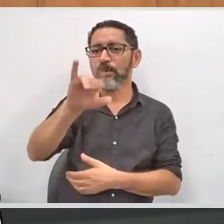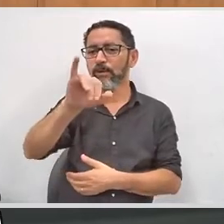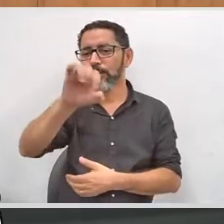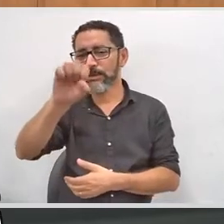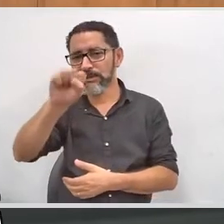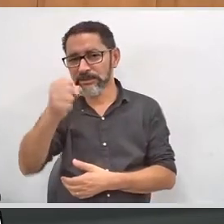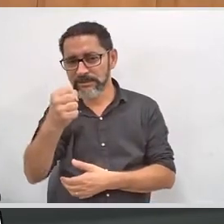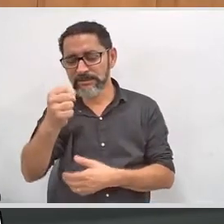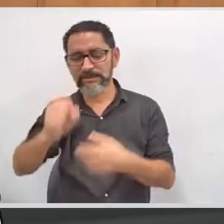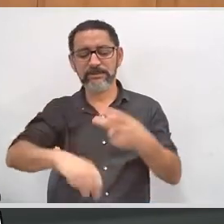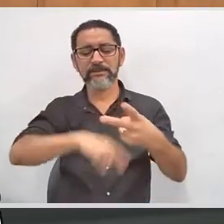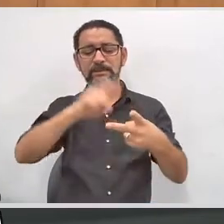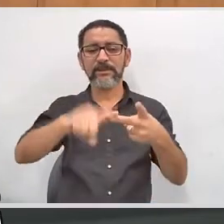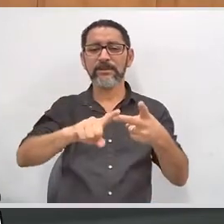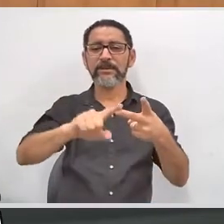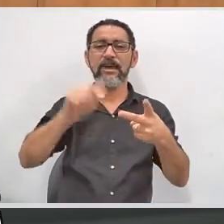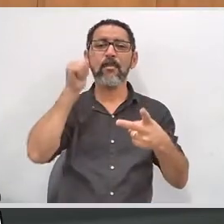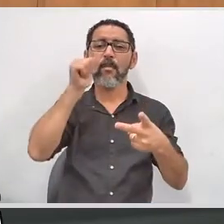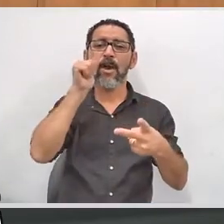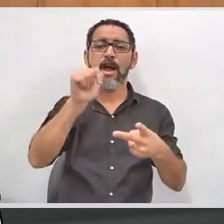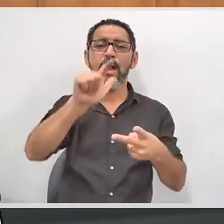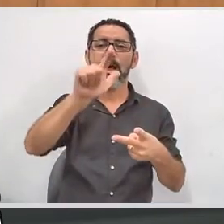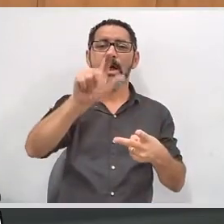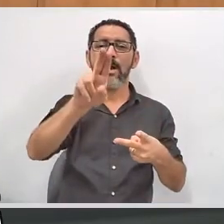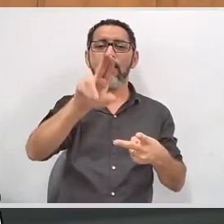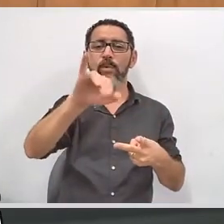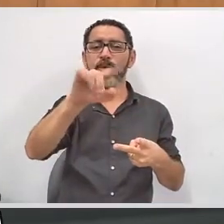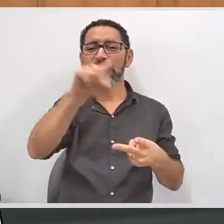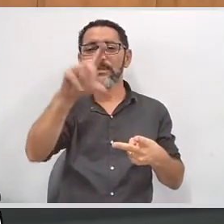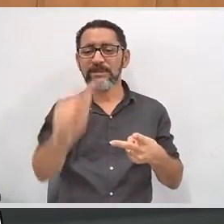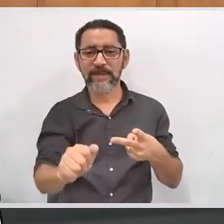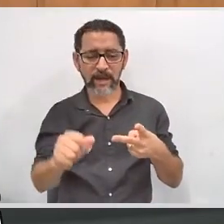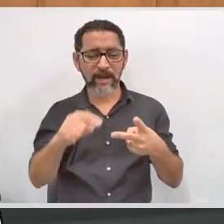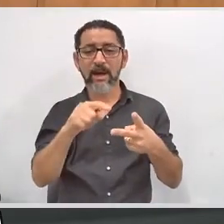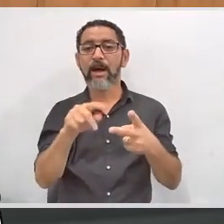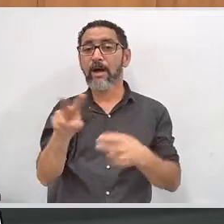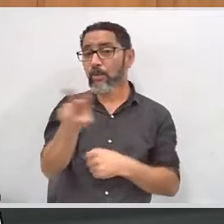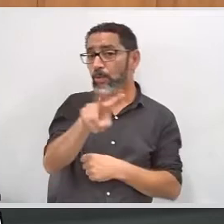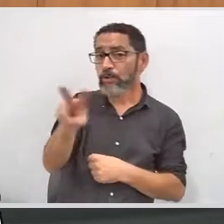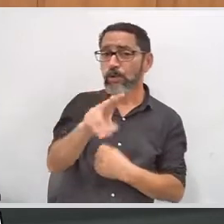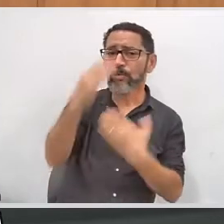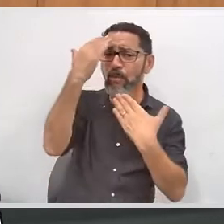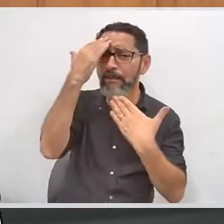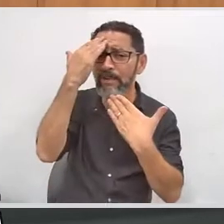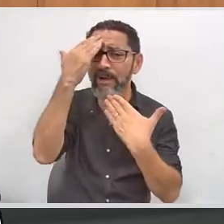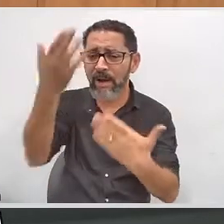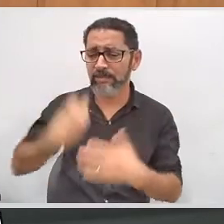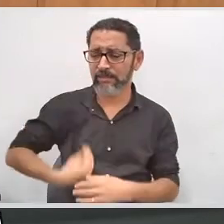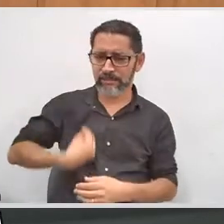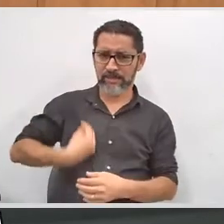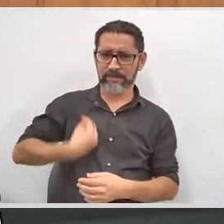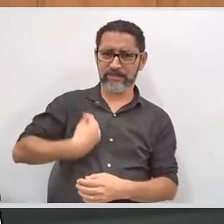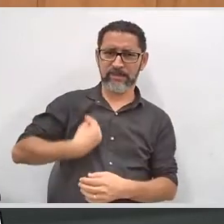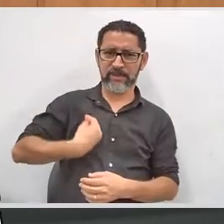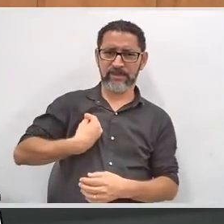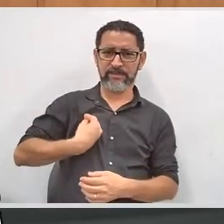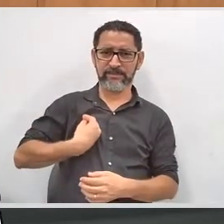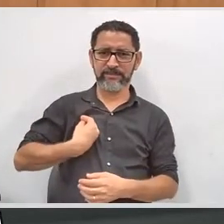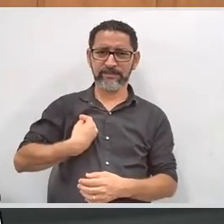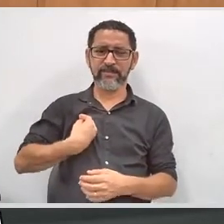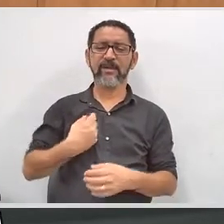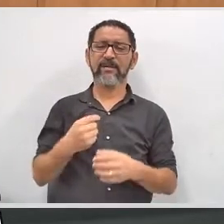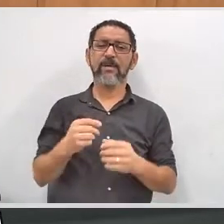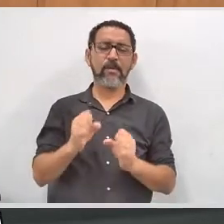perguntas e dizer aos nossos internautas que podem participar fazendo login no portal da Assembleia